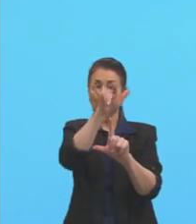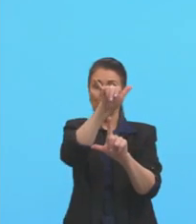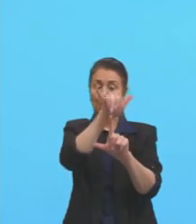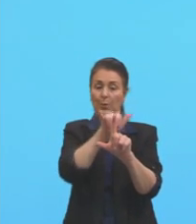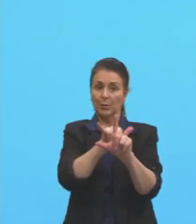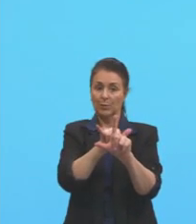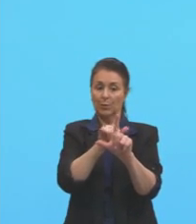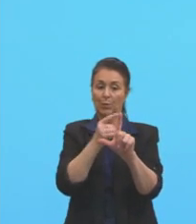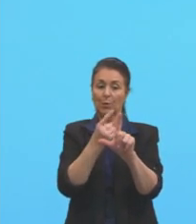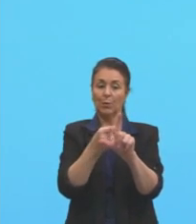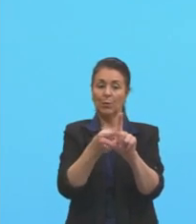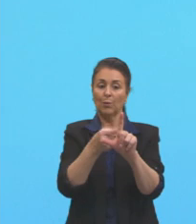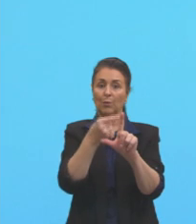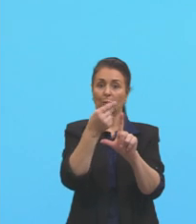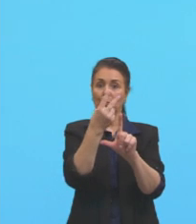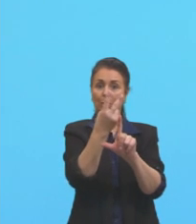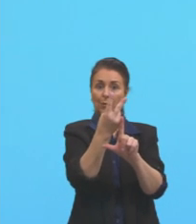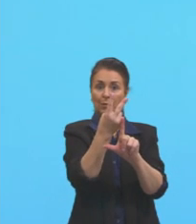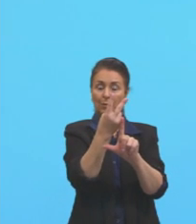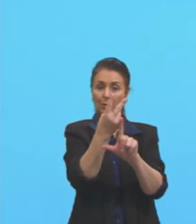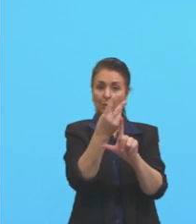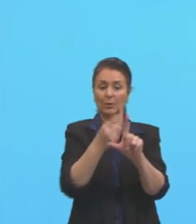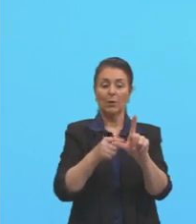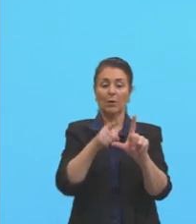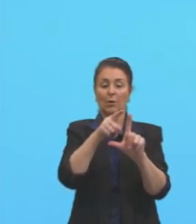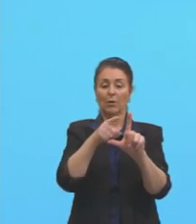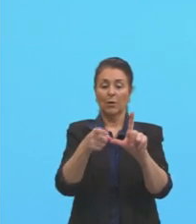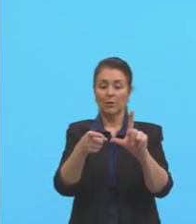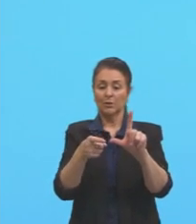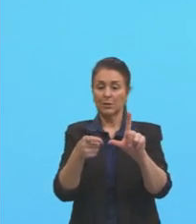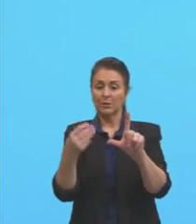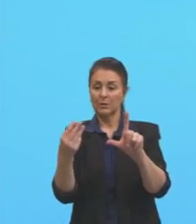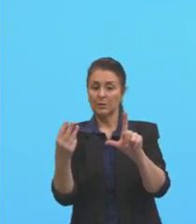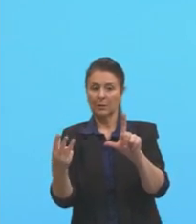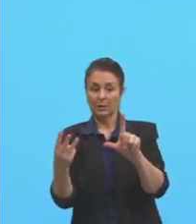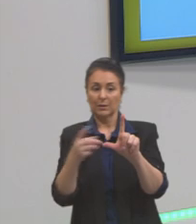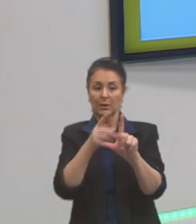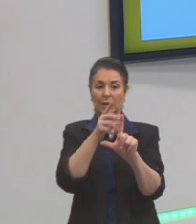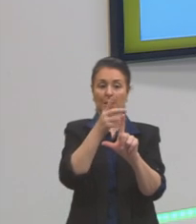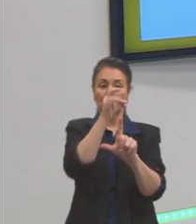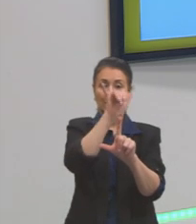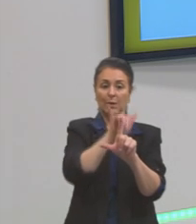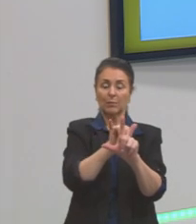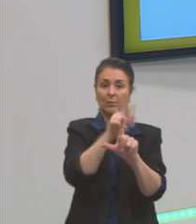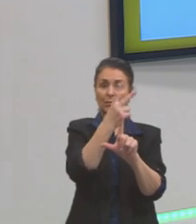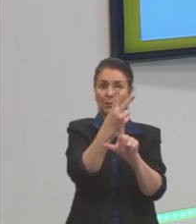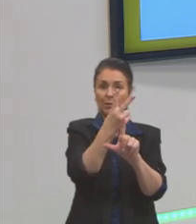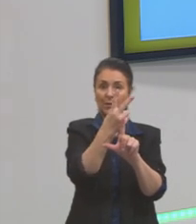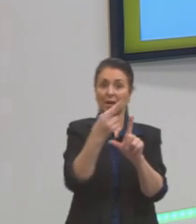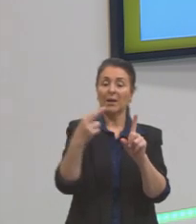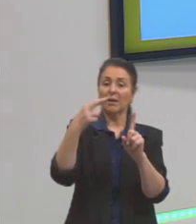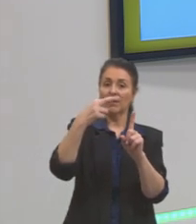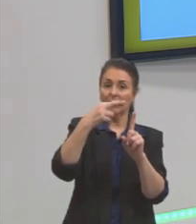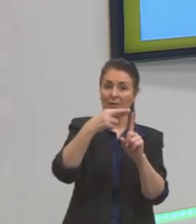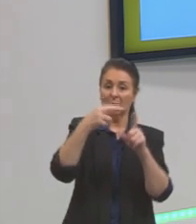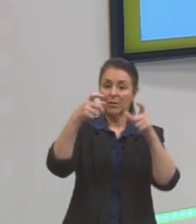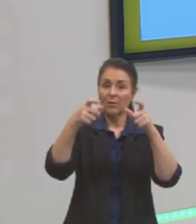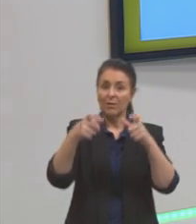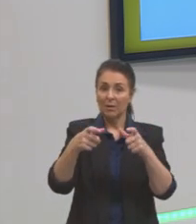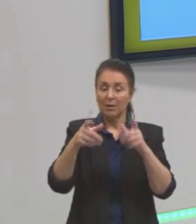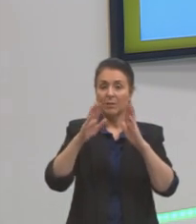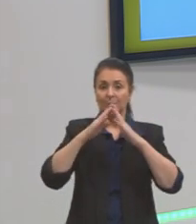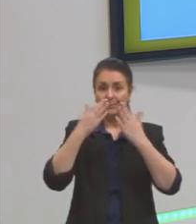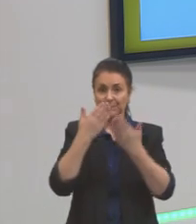Y2. Então, em X3 e Y2, eu tenho a referência da escola, a localização da escola. Então,